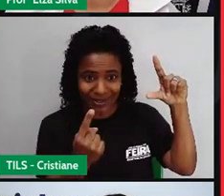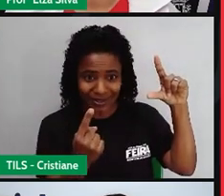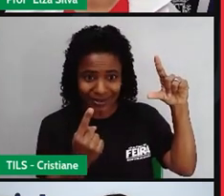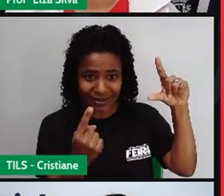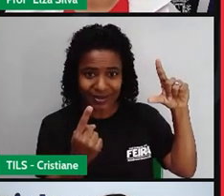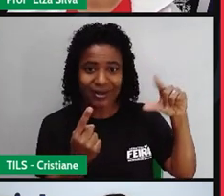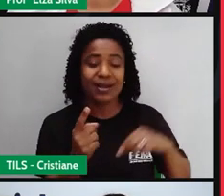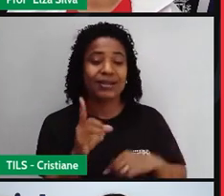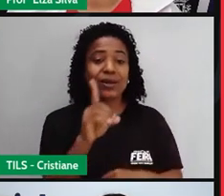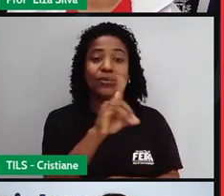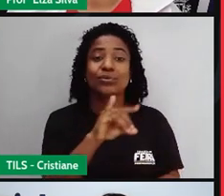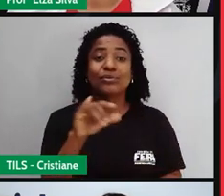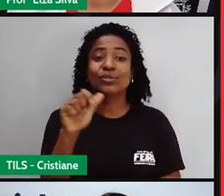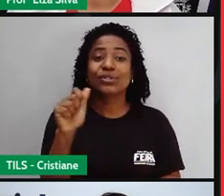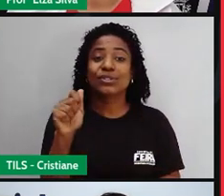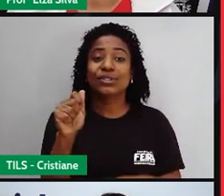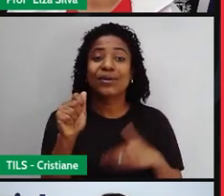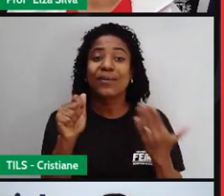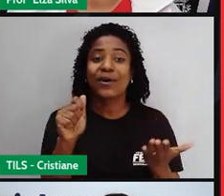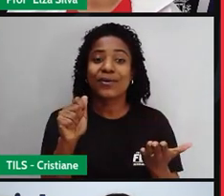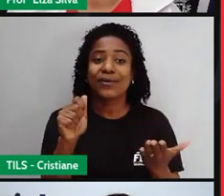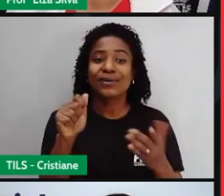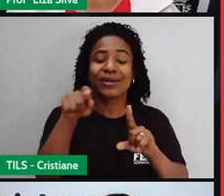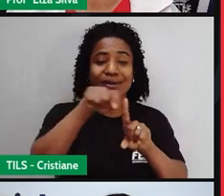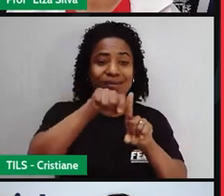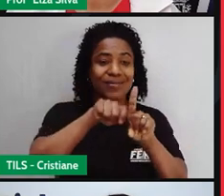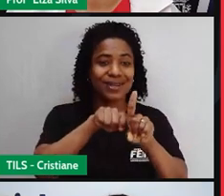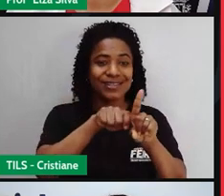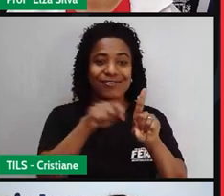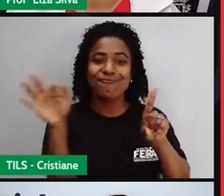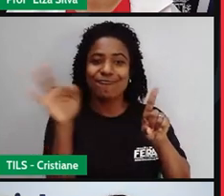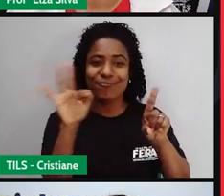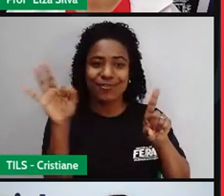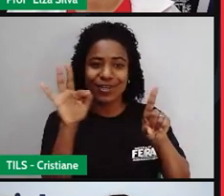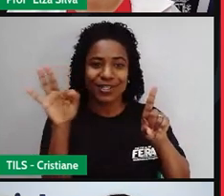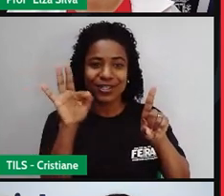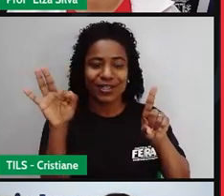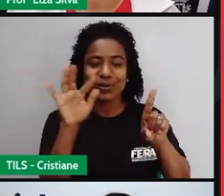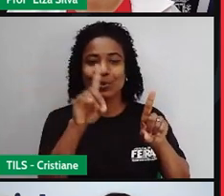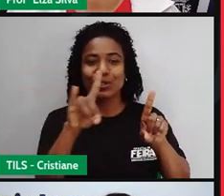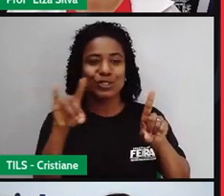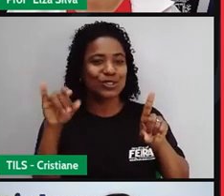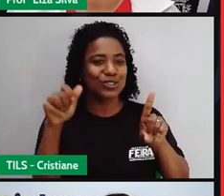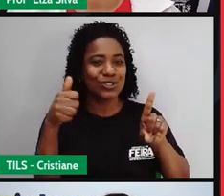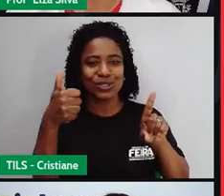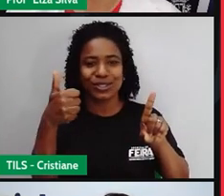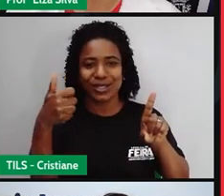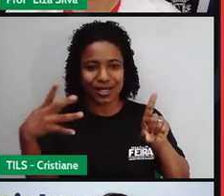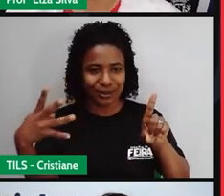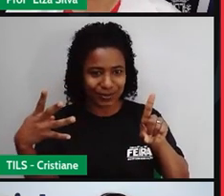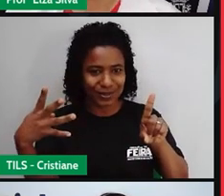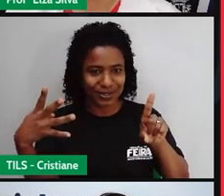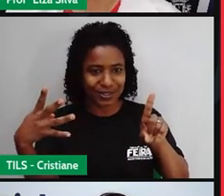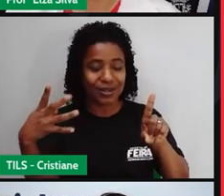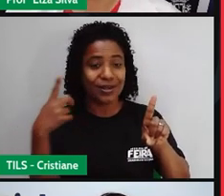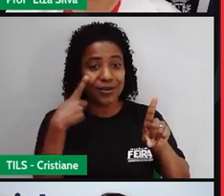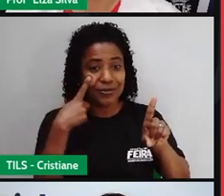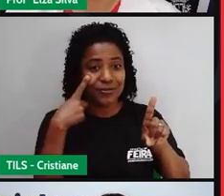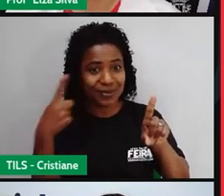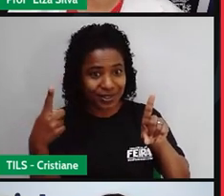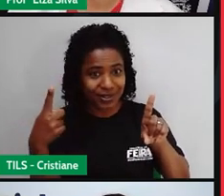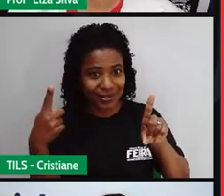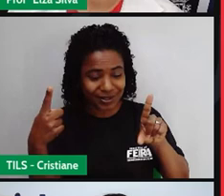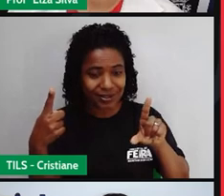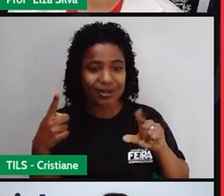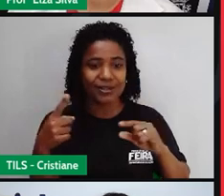14th. Ok? Em 14 de fevereiro. E percebam que essas